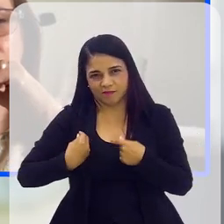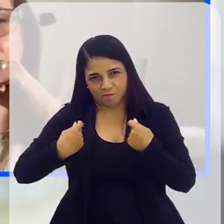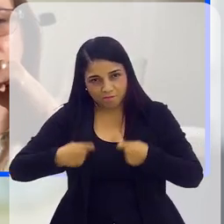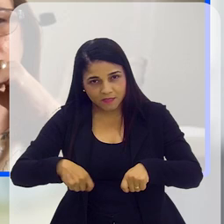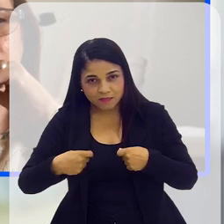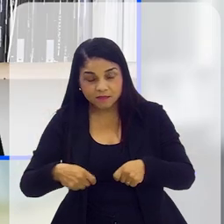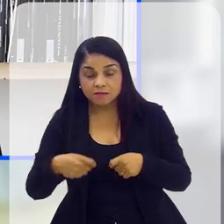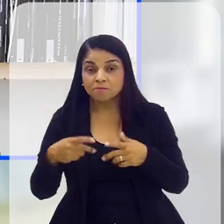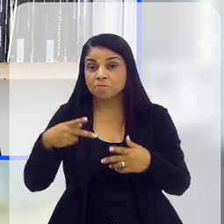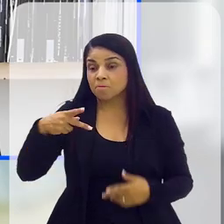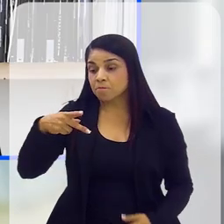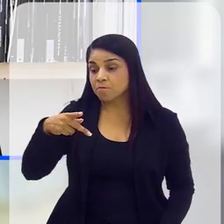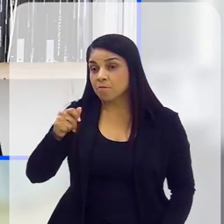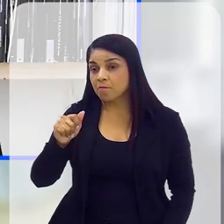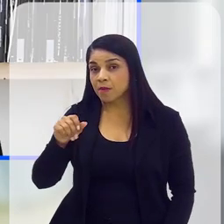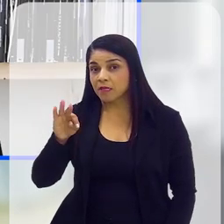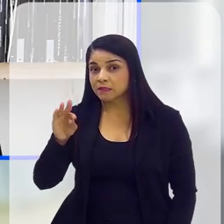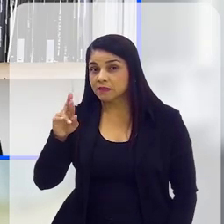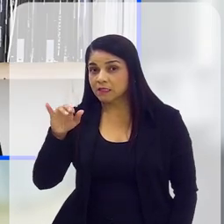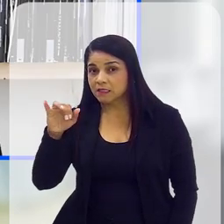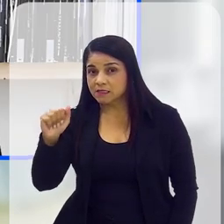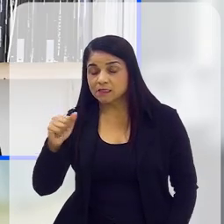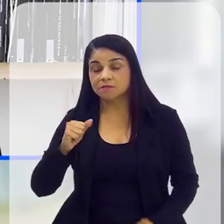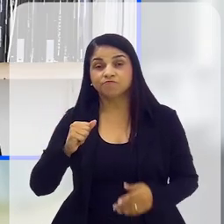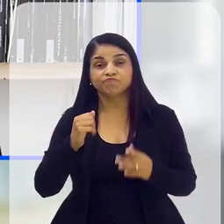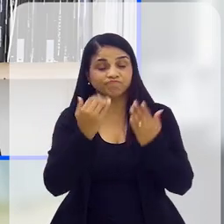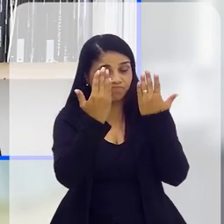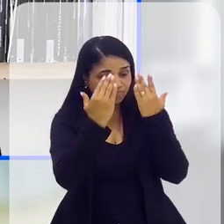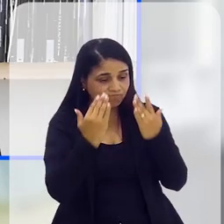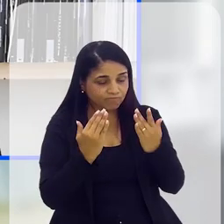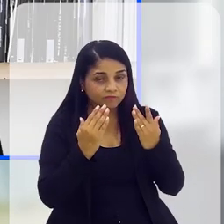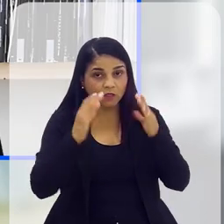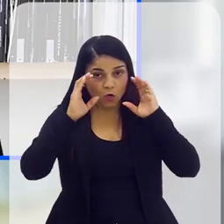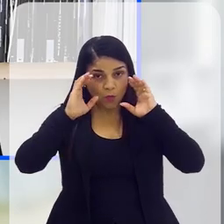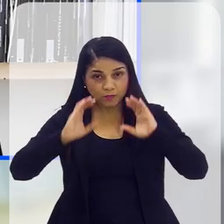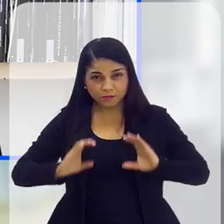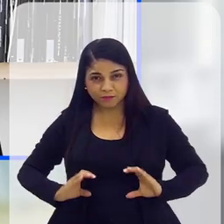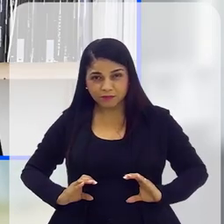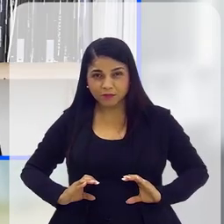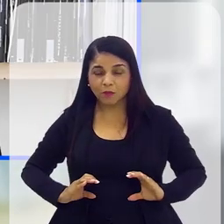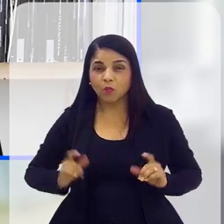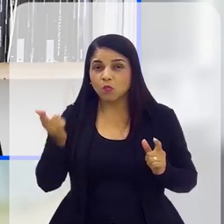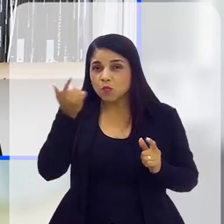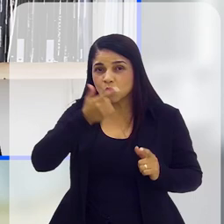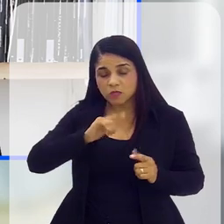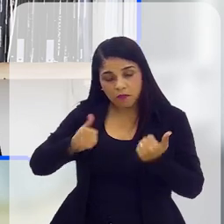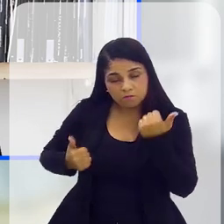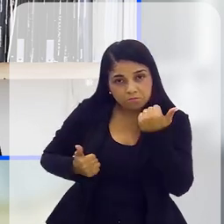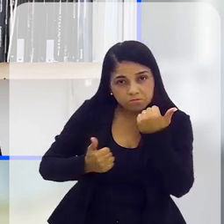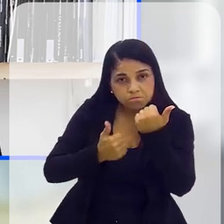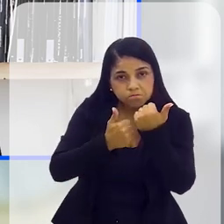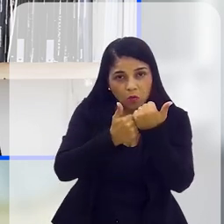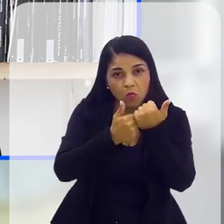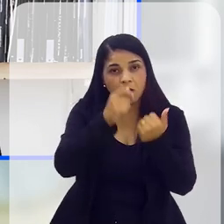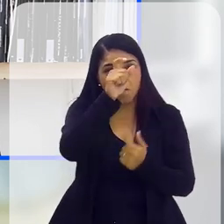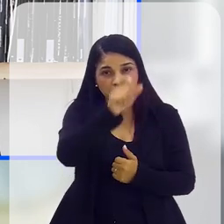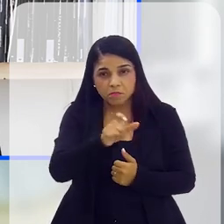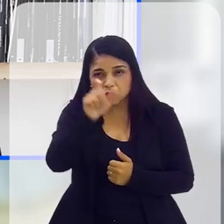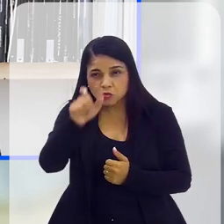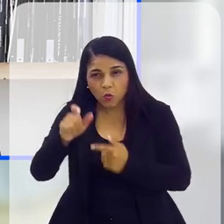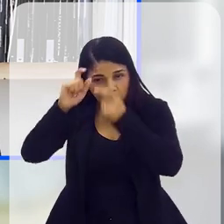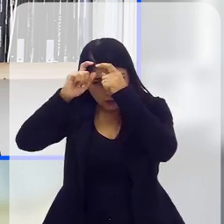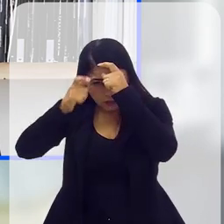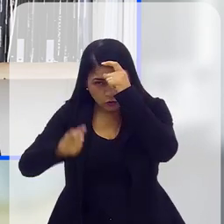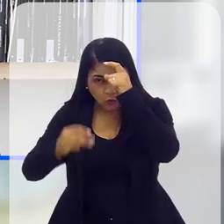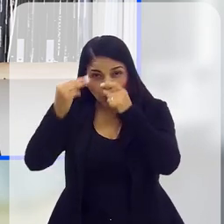vida, né, Carlos? E, Patrícia, analista comportamental, vocês também conseguem auxiliar as pessoas que têm